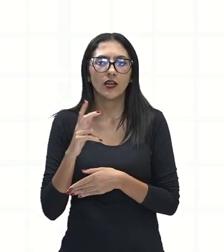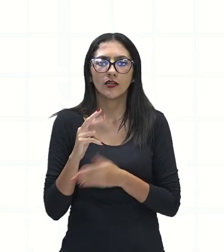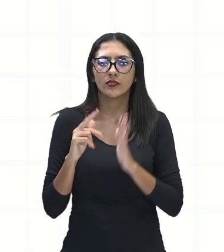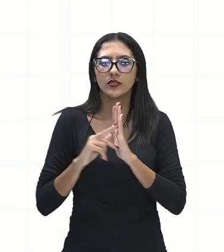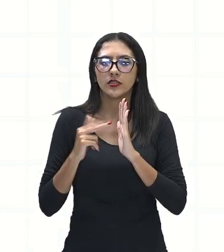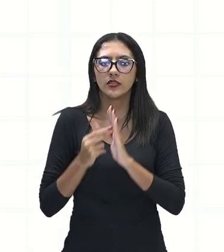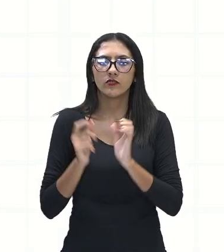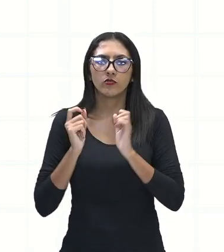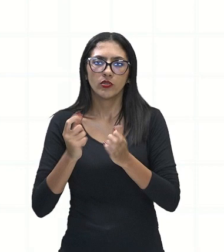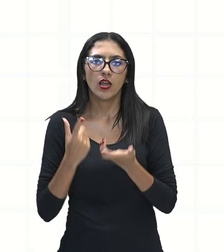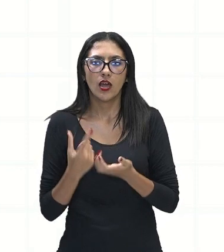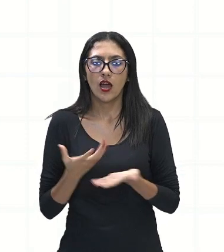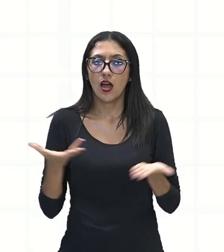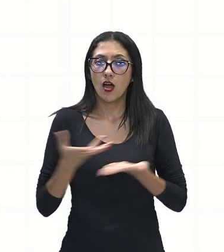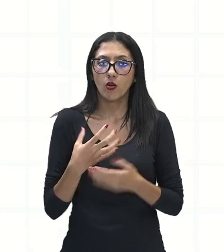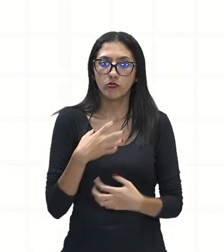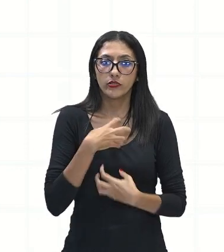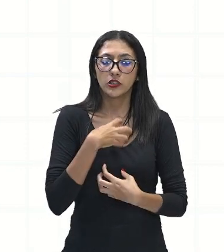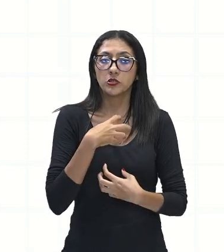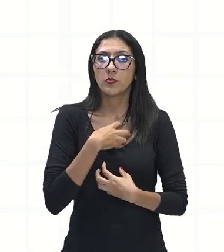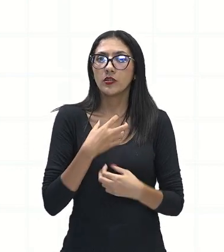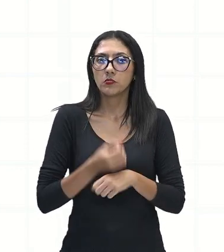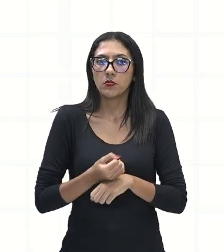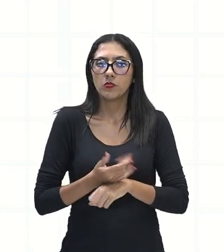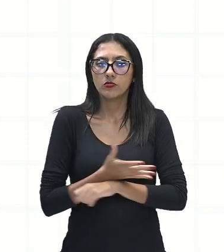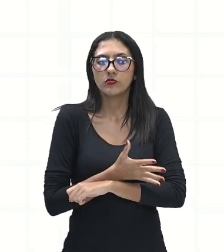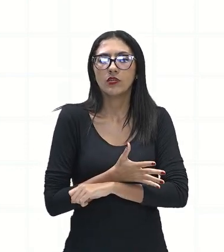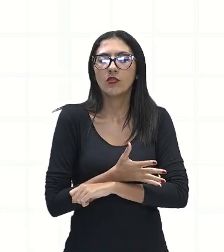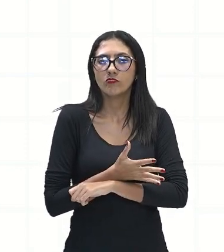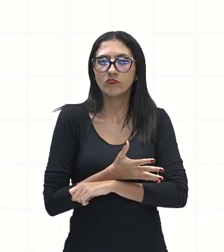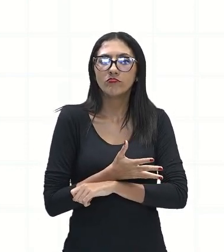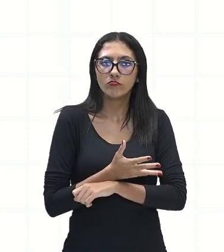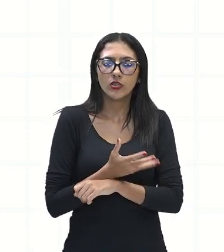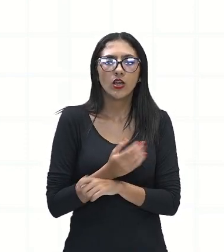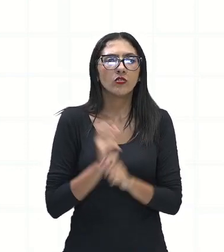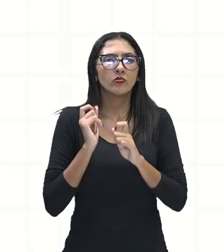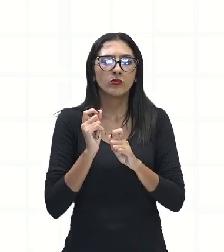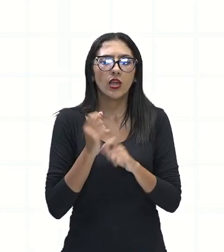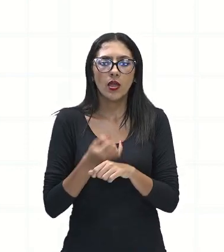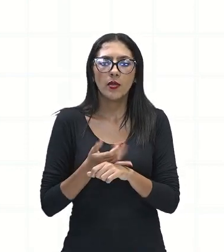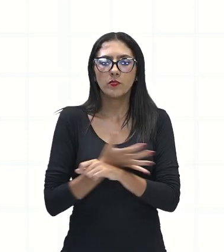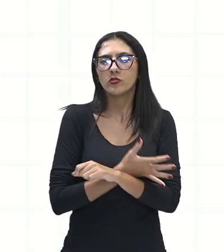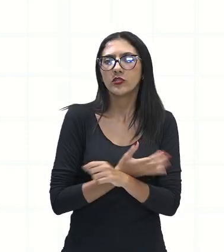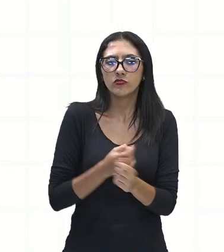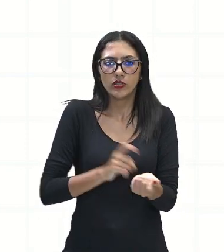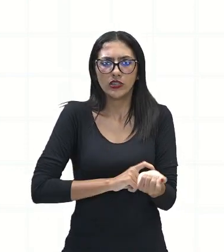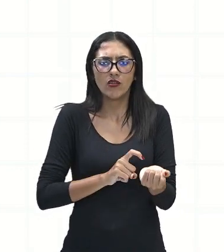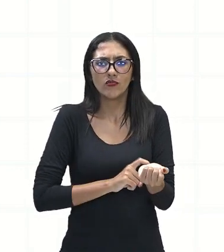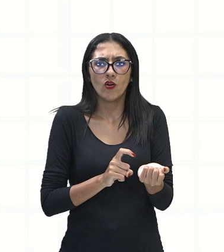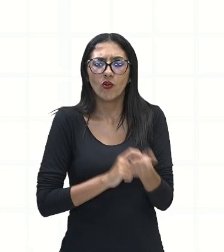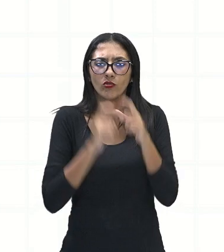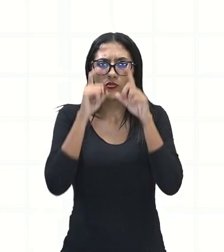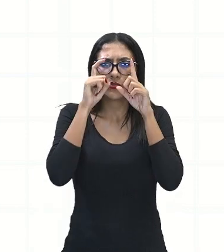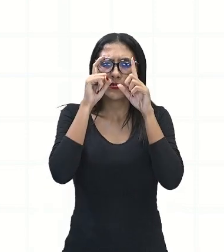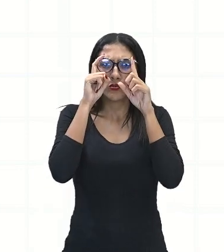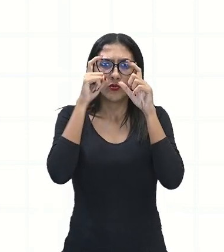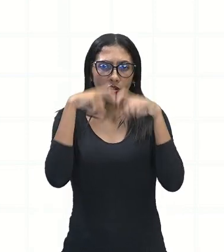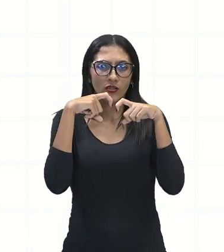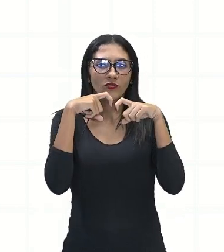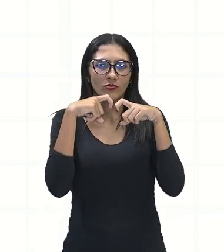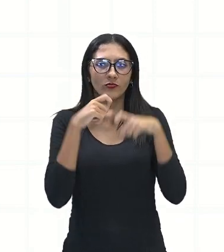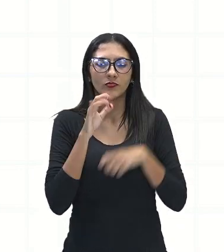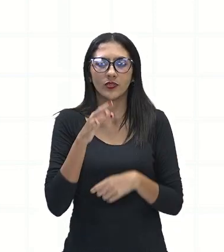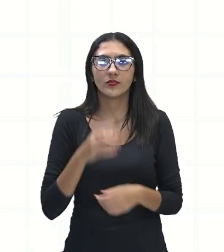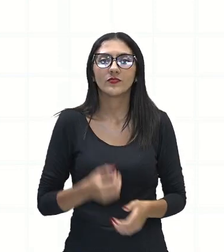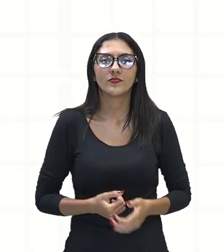de uma chateação ali que ela teve, né? Em não conseguir pegar o seu ônibus, certo?